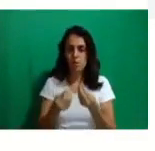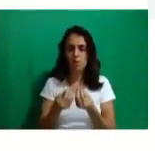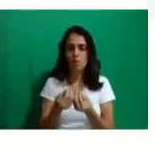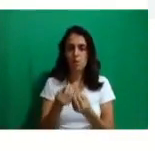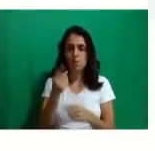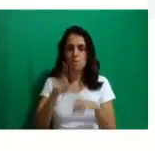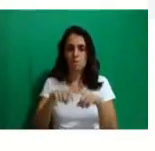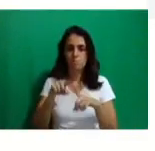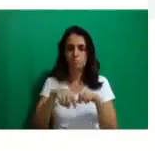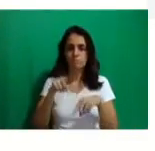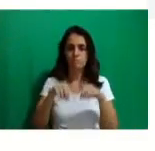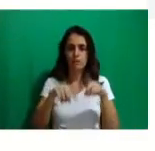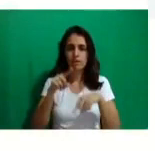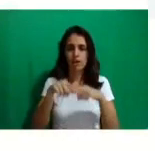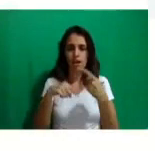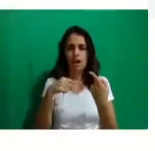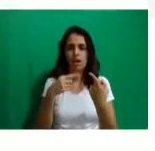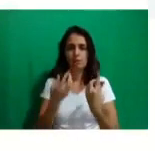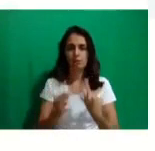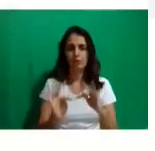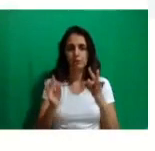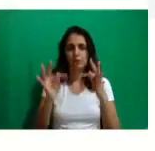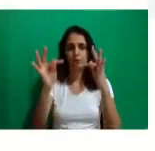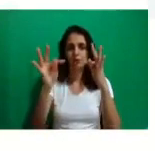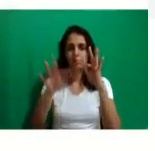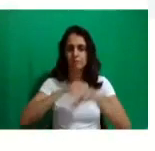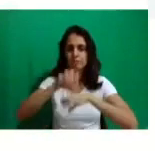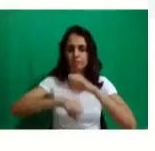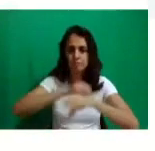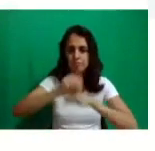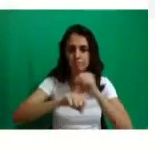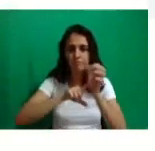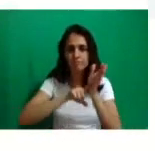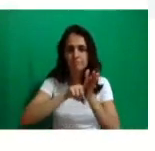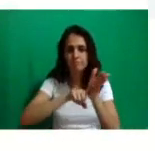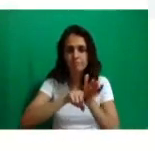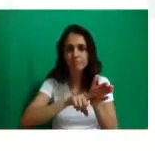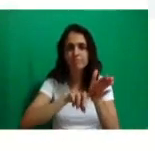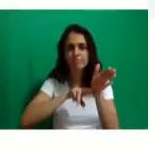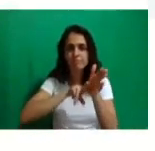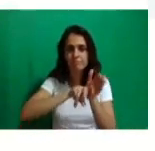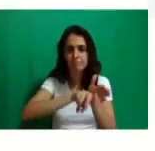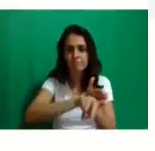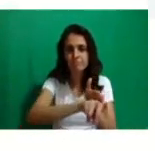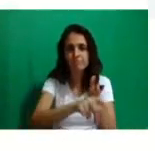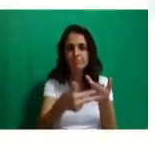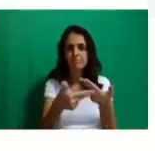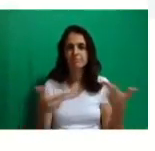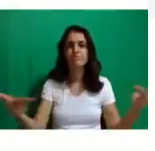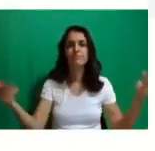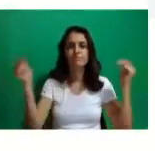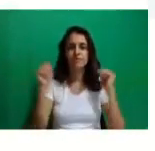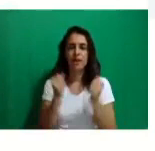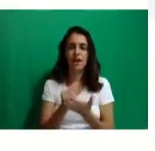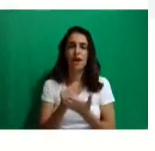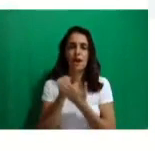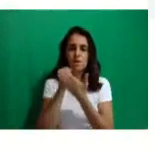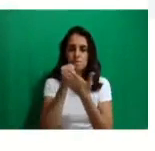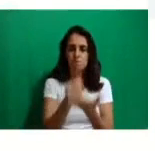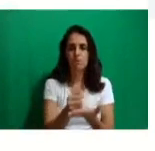produzindo, buscando, explorando, né? Sendo apoio nesse